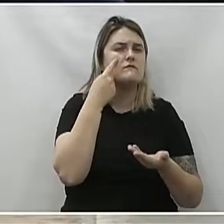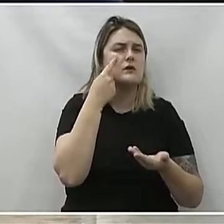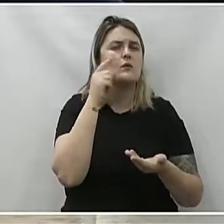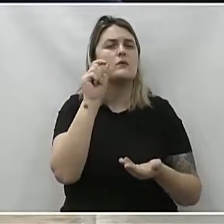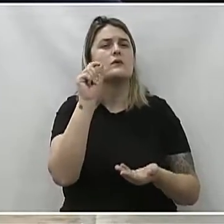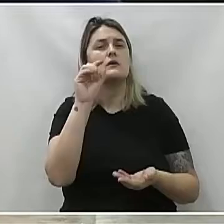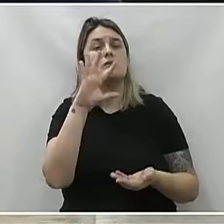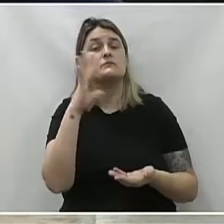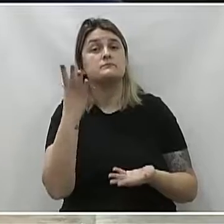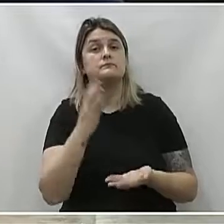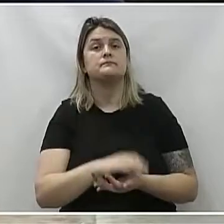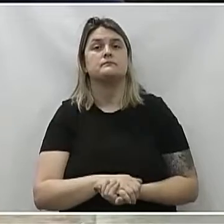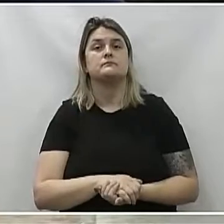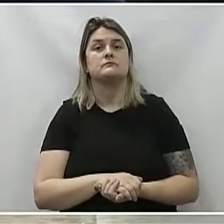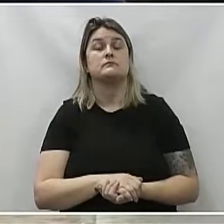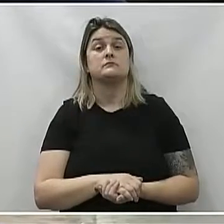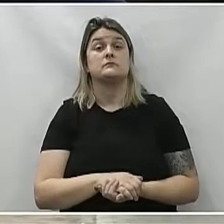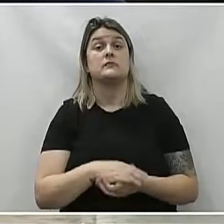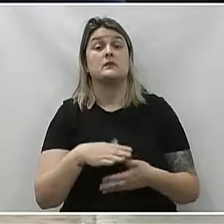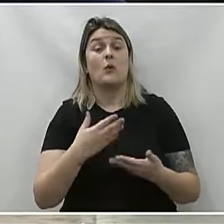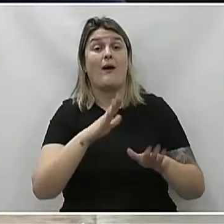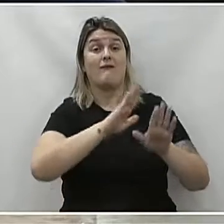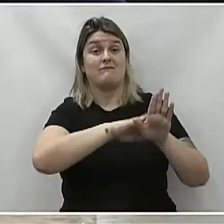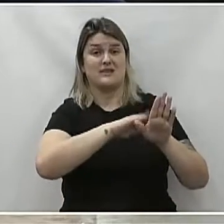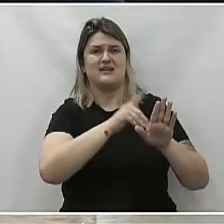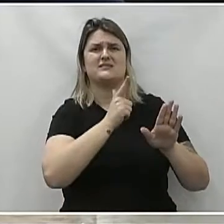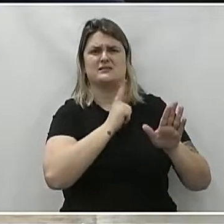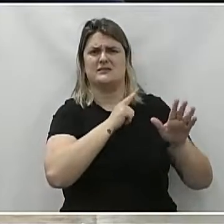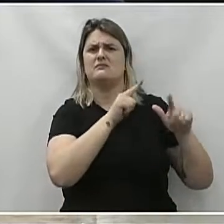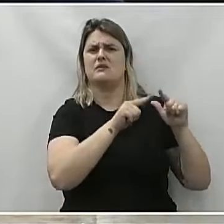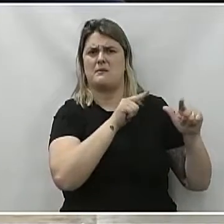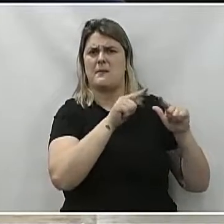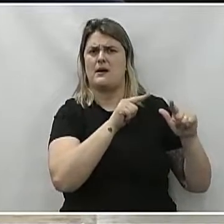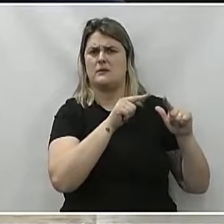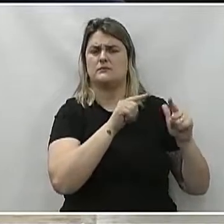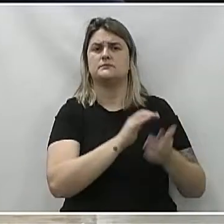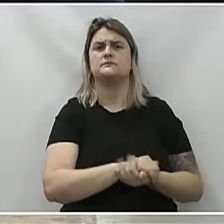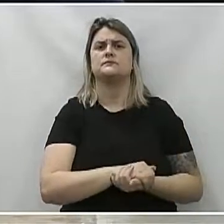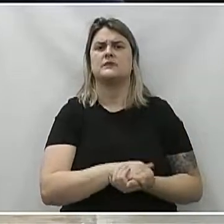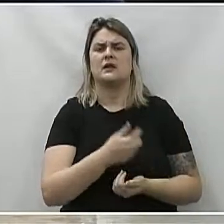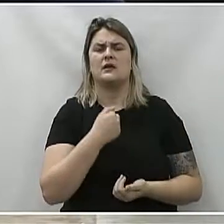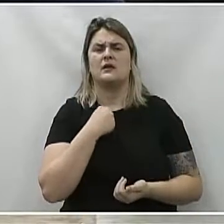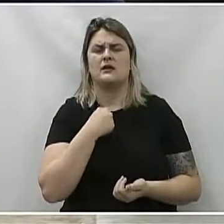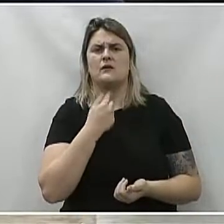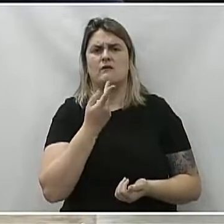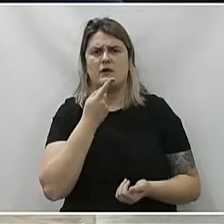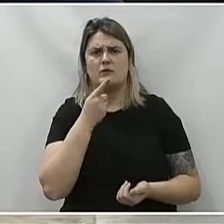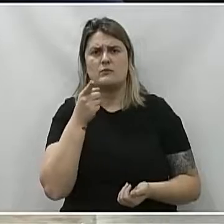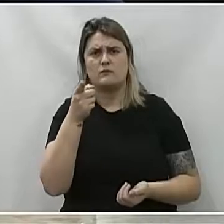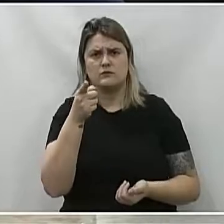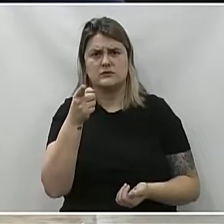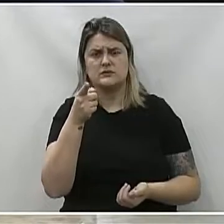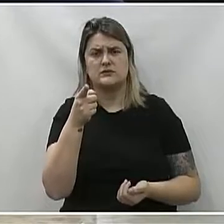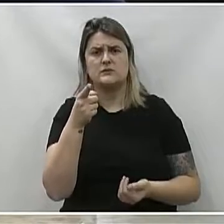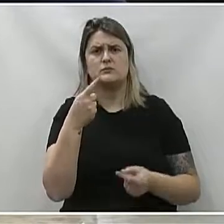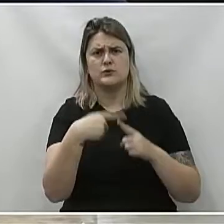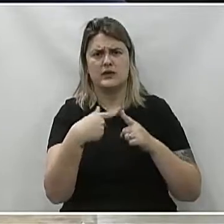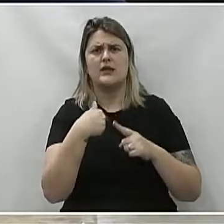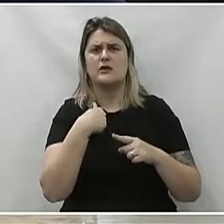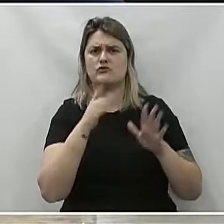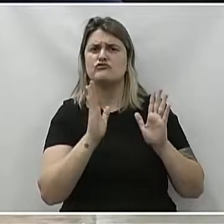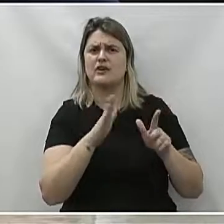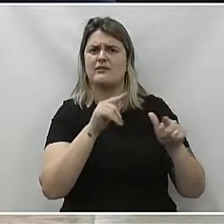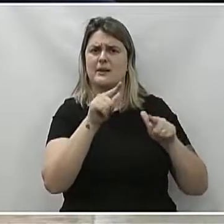Porque, Juliana, existe todo um trabalho em cima disso. E, quando eu relato isso, eu posso dizer a você, porque eu já